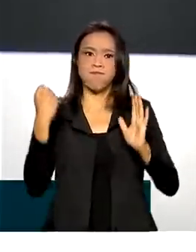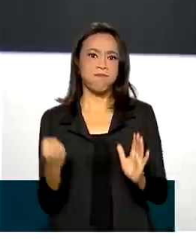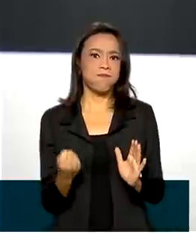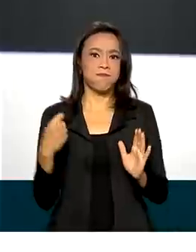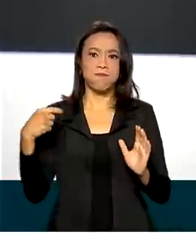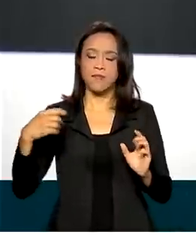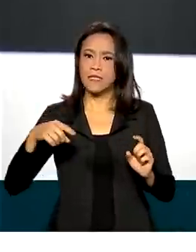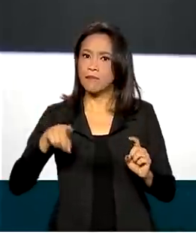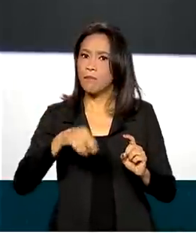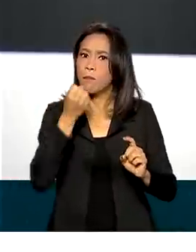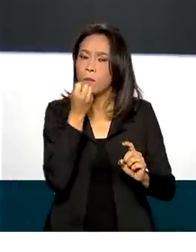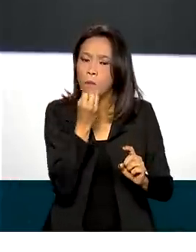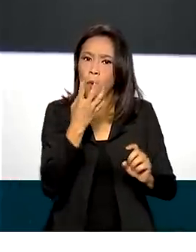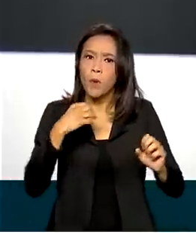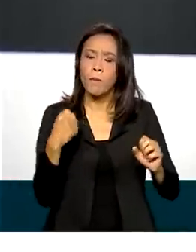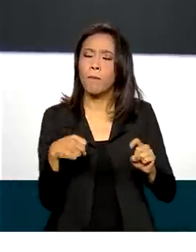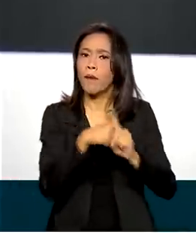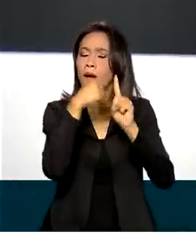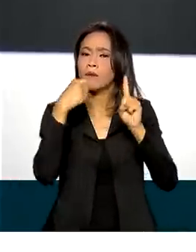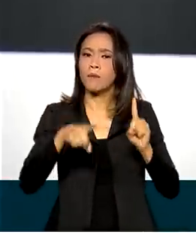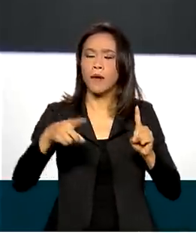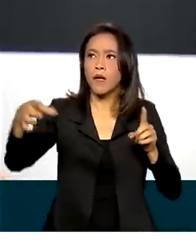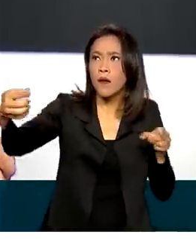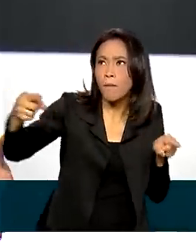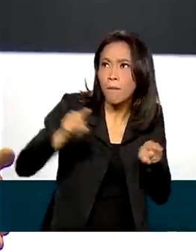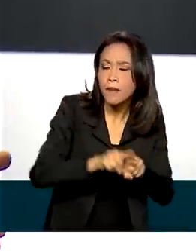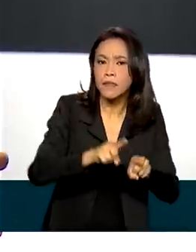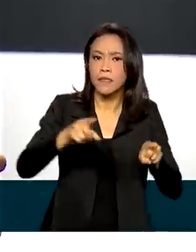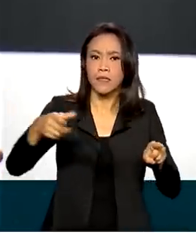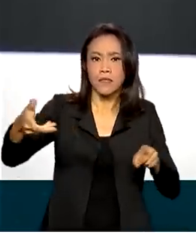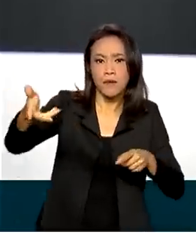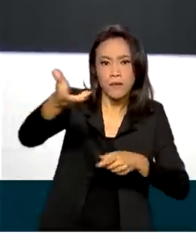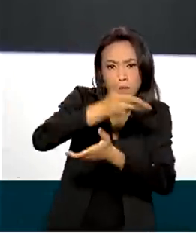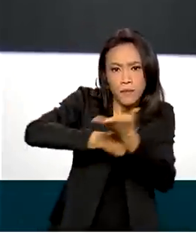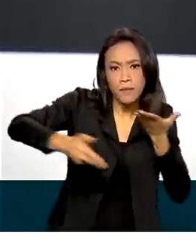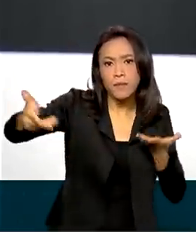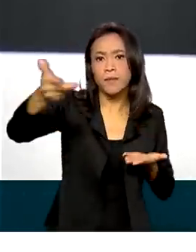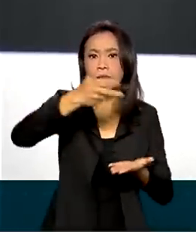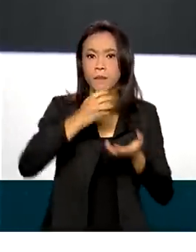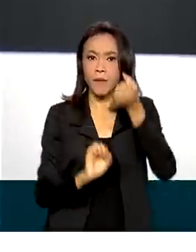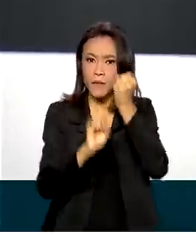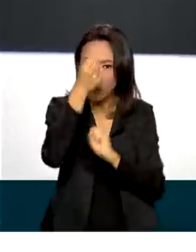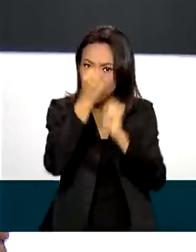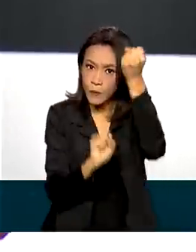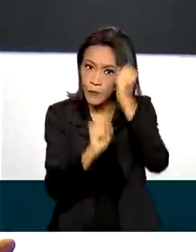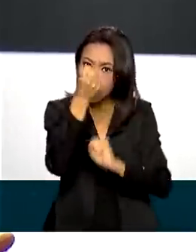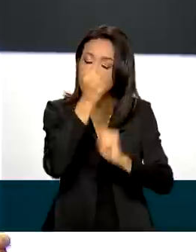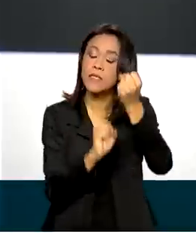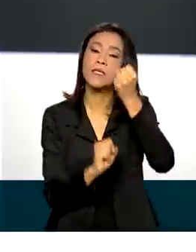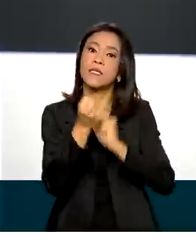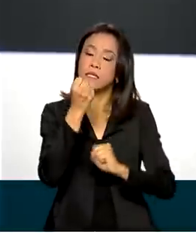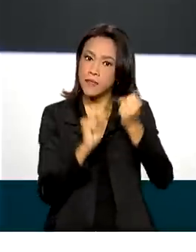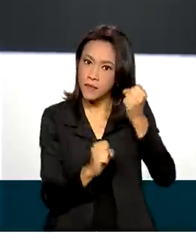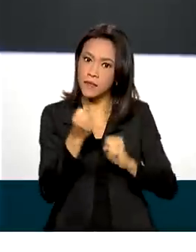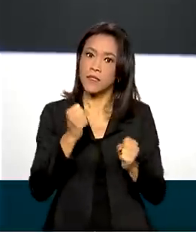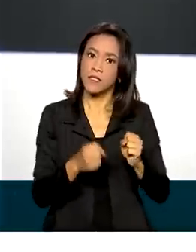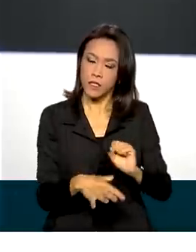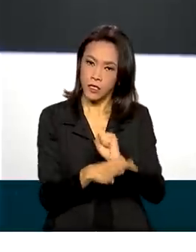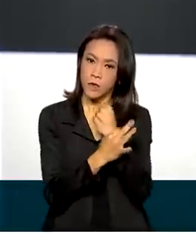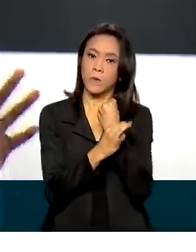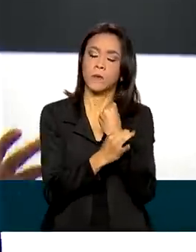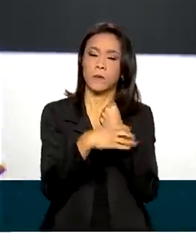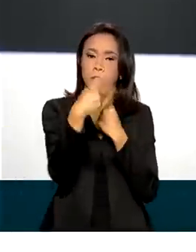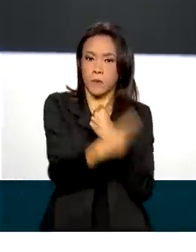brasileira se deu conta da importância crucial de termos, no Brasil, uma indústria farmacêutica firme e consolidada.